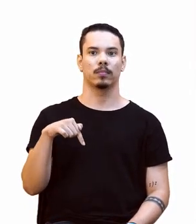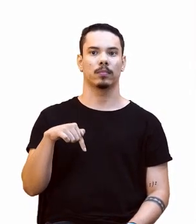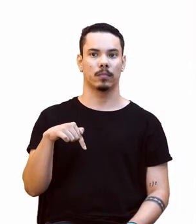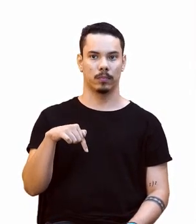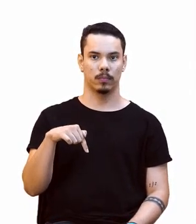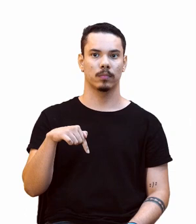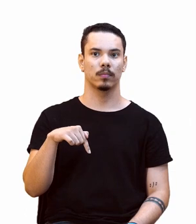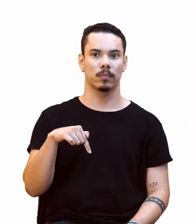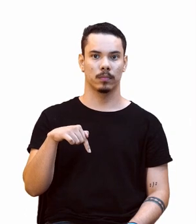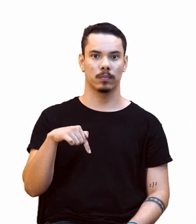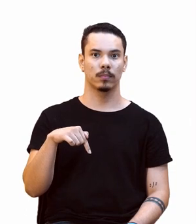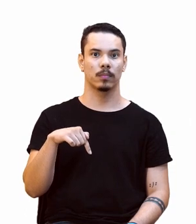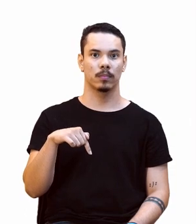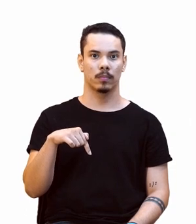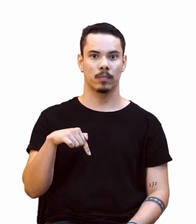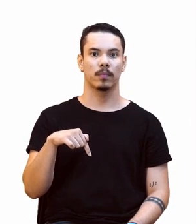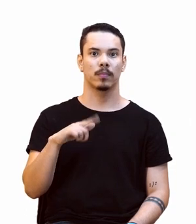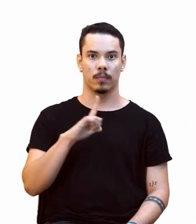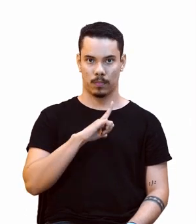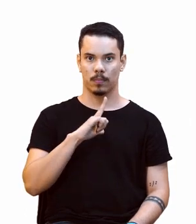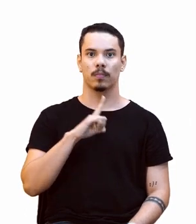antigo parque ecológico chamado.